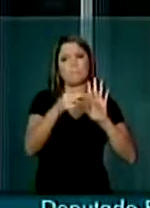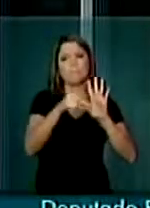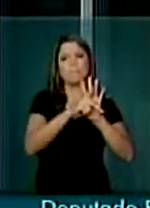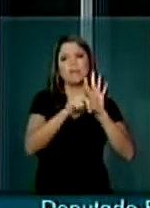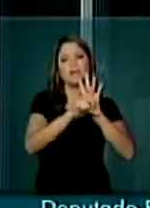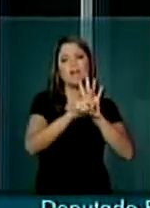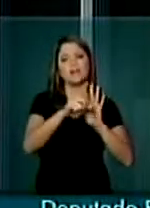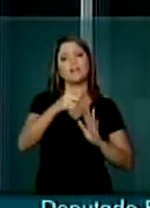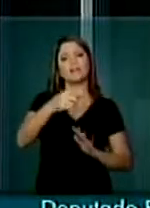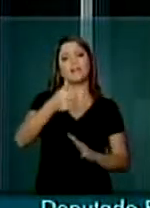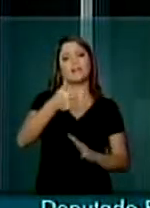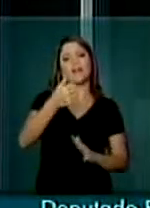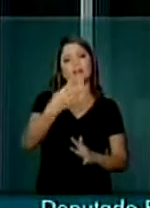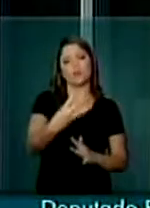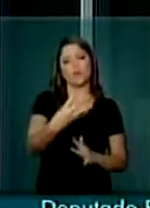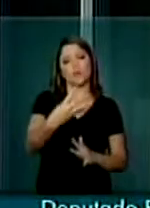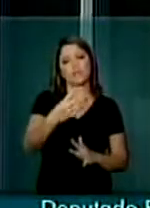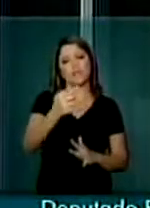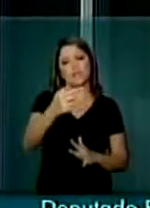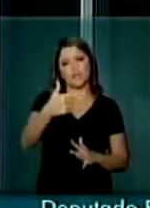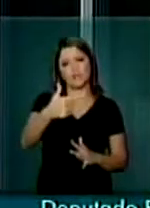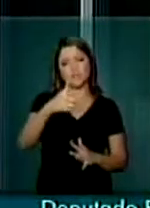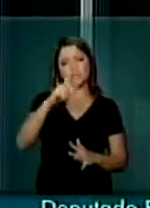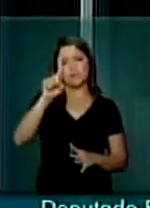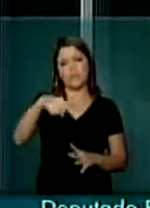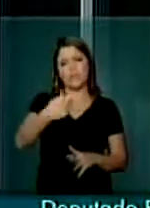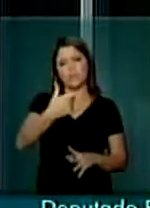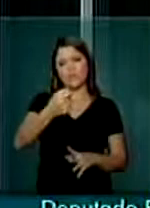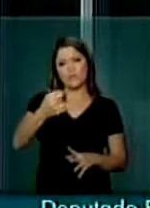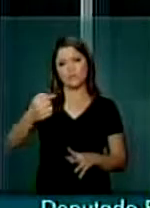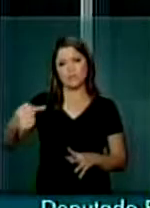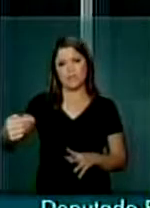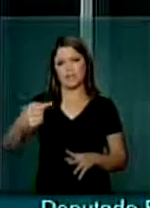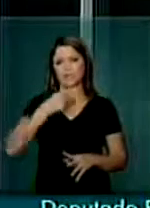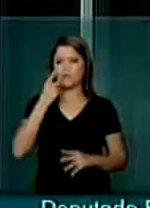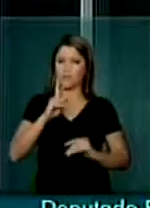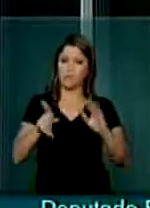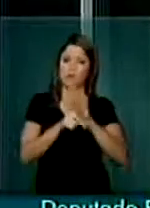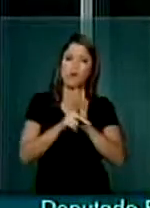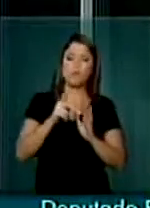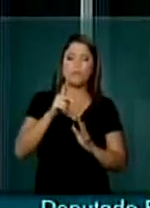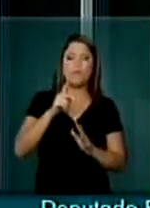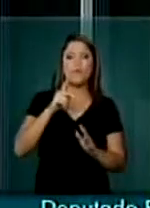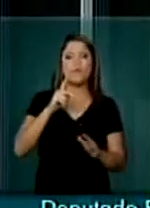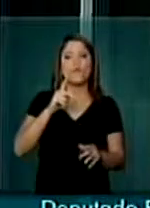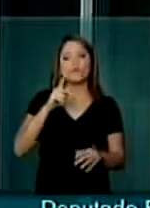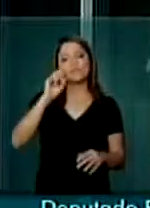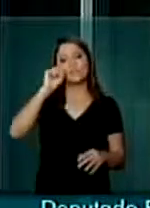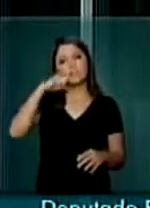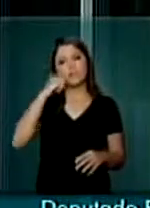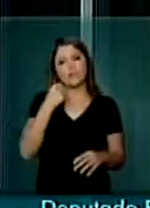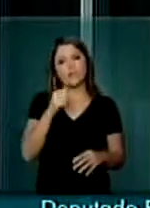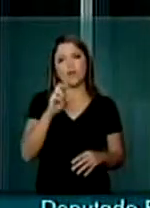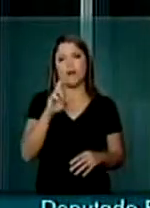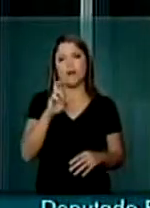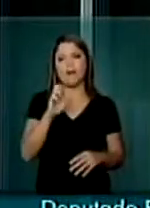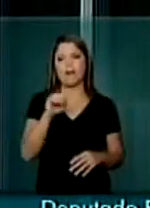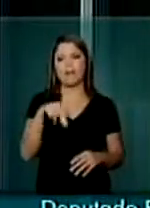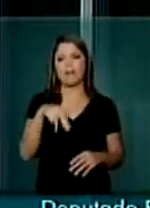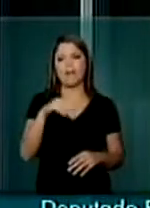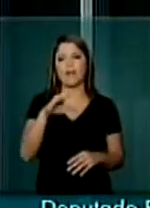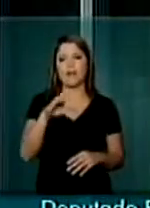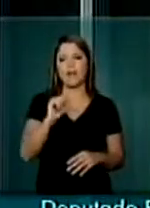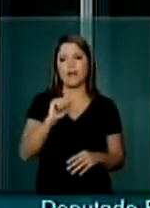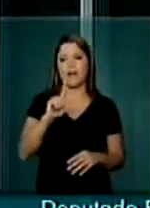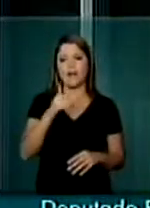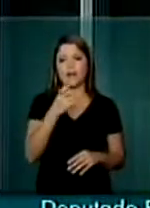1472, de 2007, que é de autoria do senador Renan Calheiros e, junto a ele, há um projeto